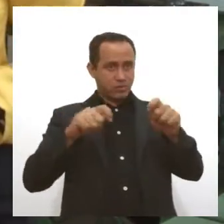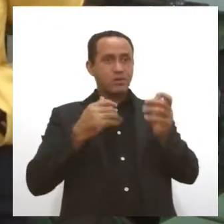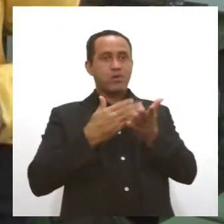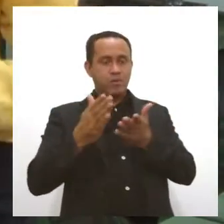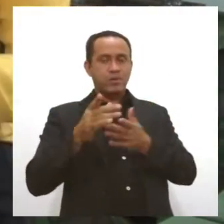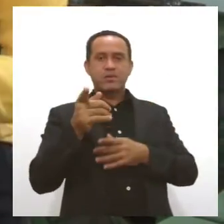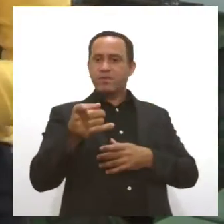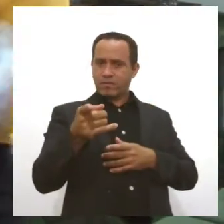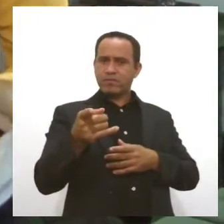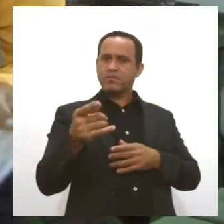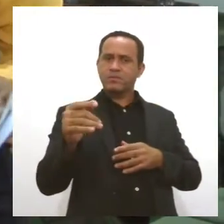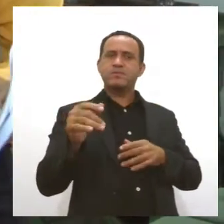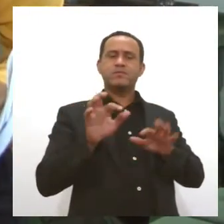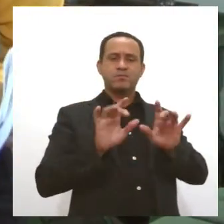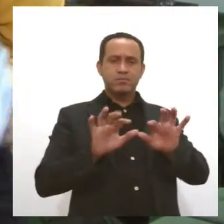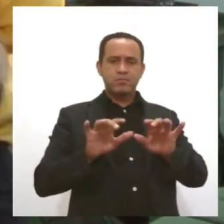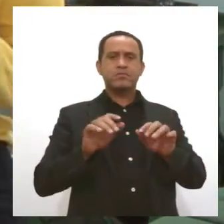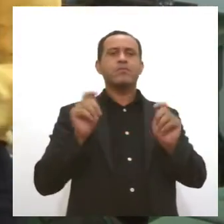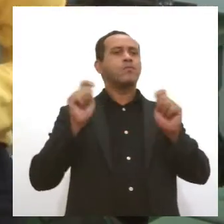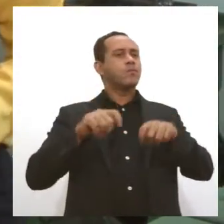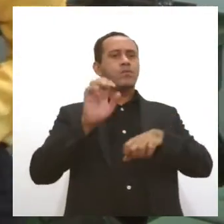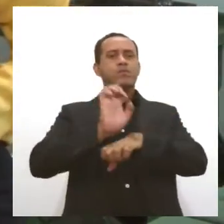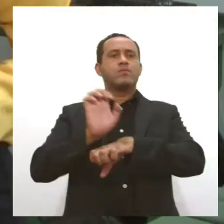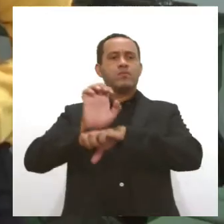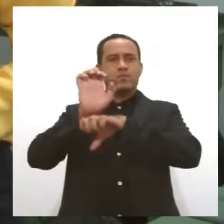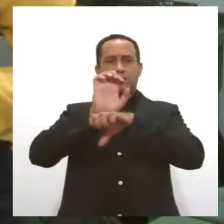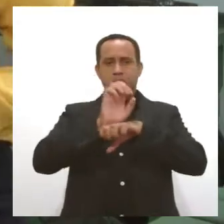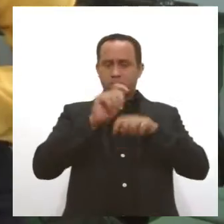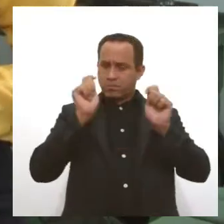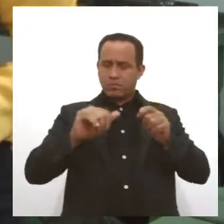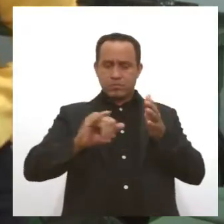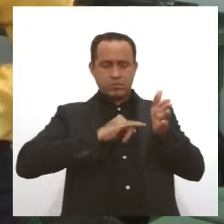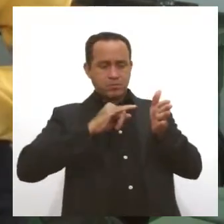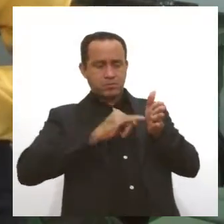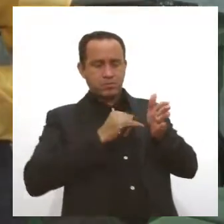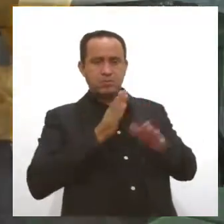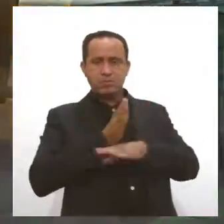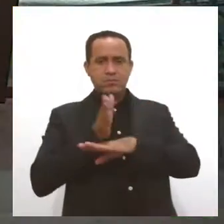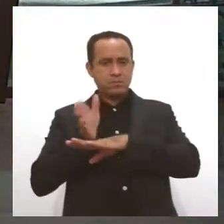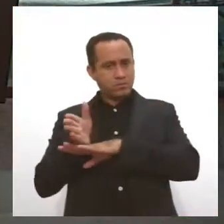vale você ir. Qualquer pessoa do estado de Sergipe pode se inscrever e participar.